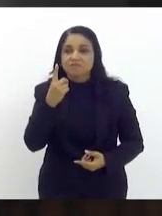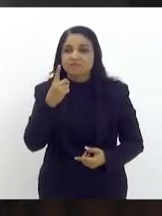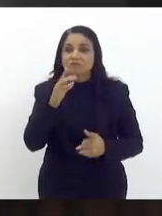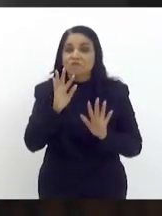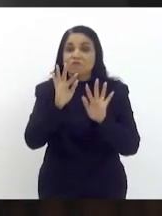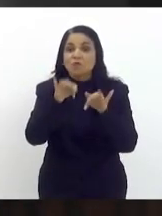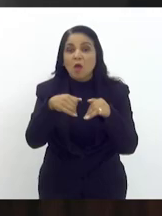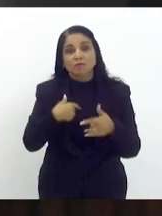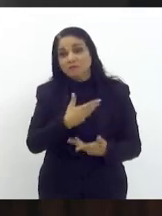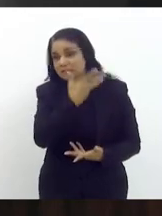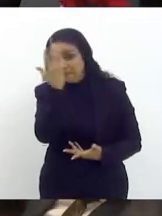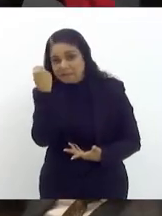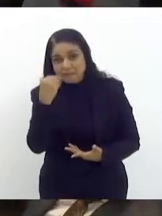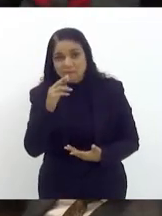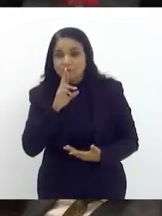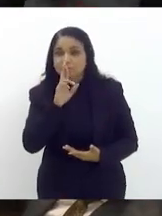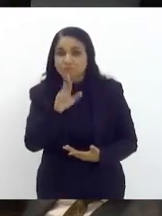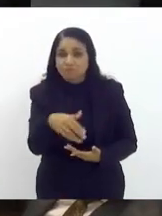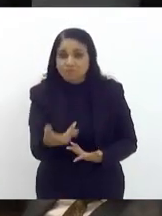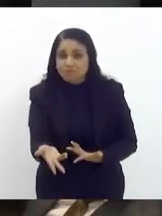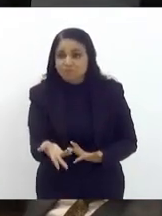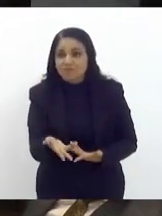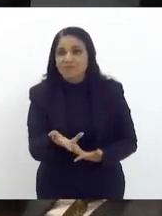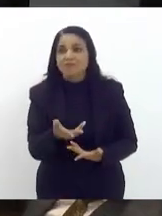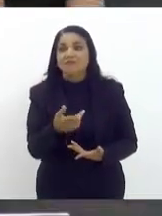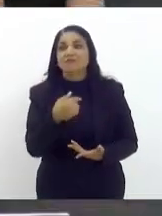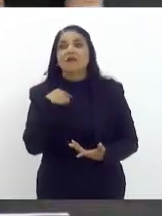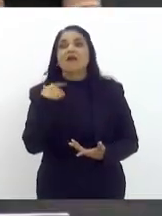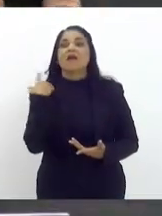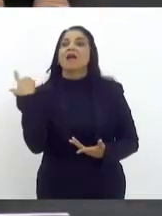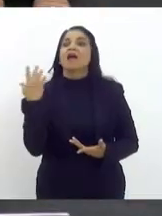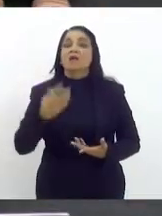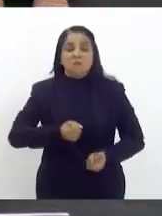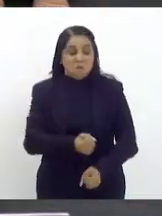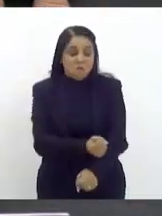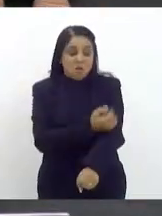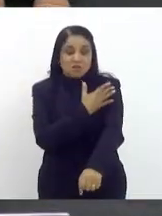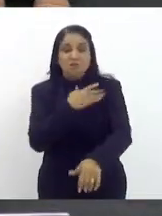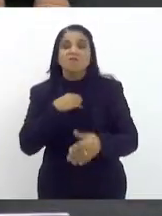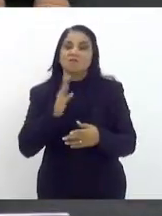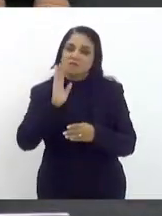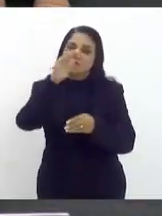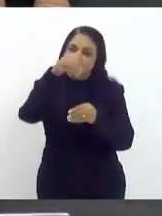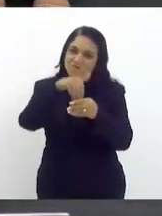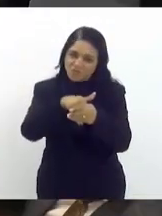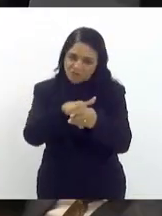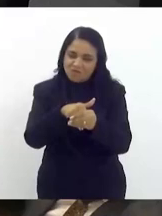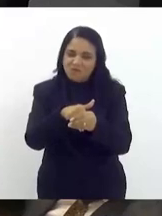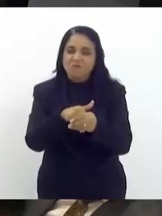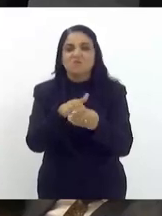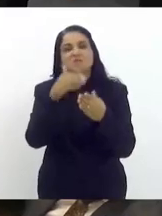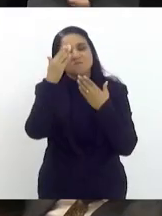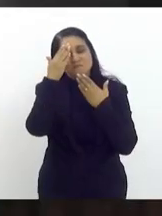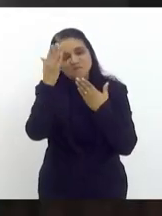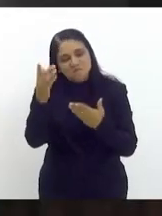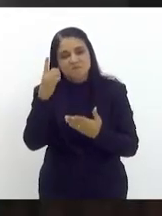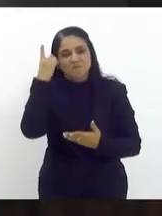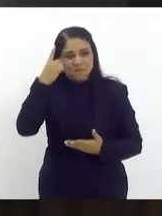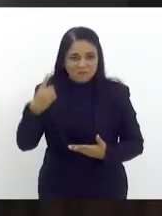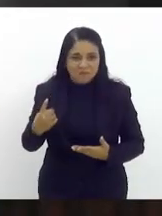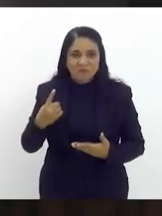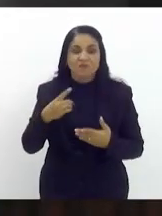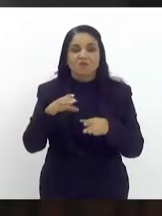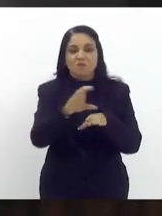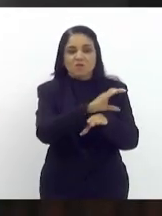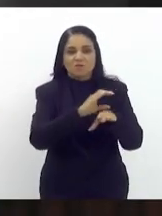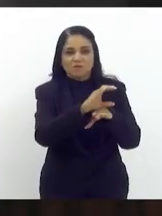para ficar registrado por favor fiquei tão emocionada parecer favorável Obrigada Dani pela comissão de